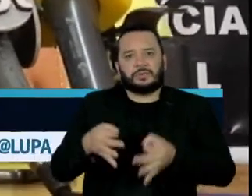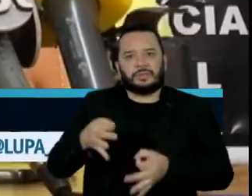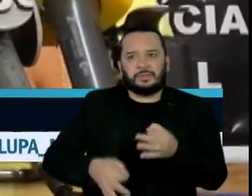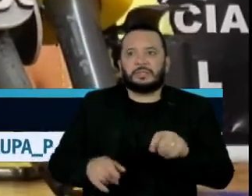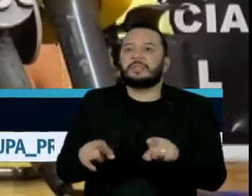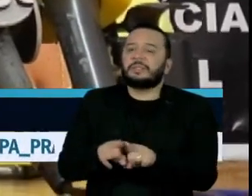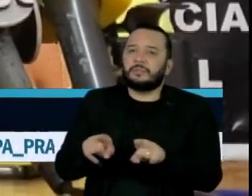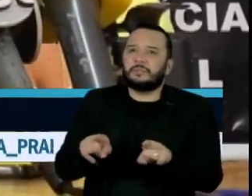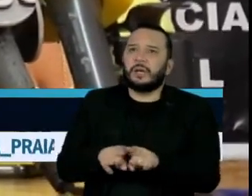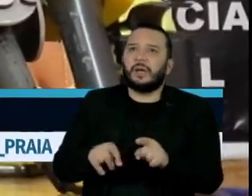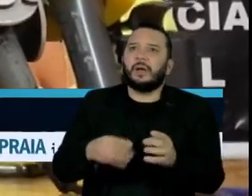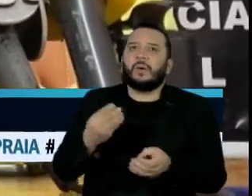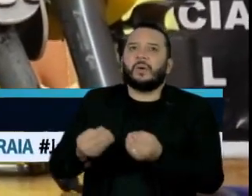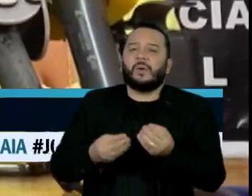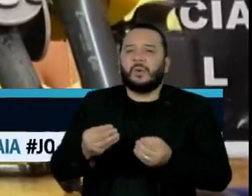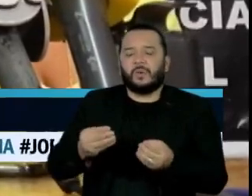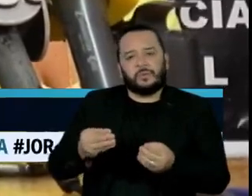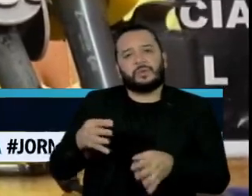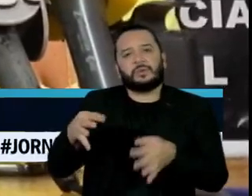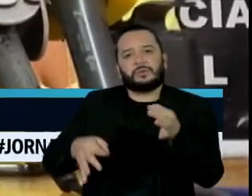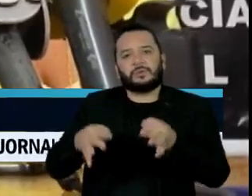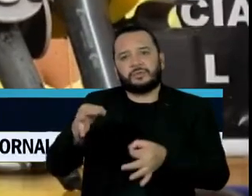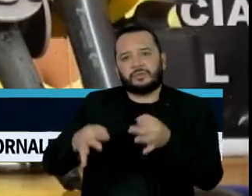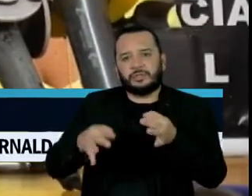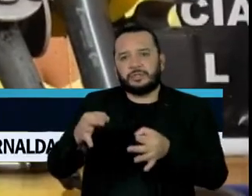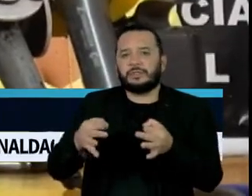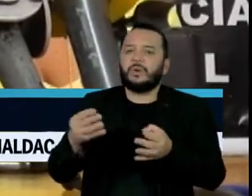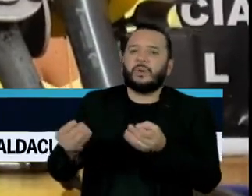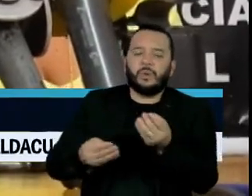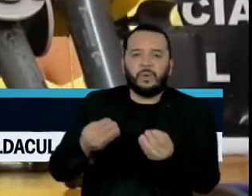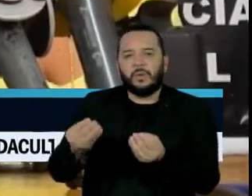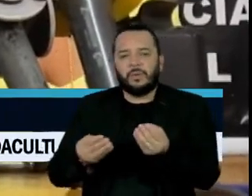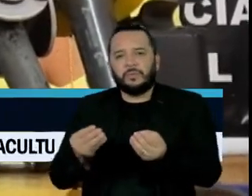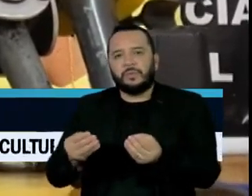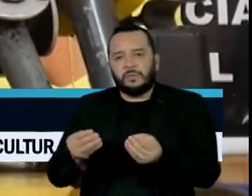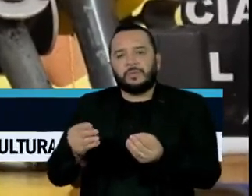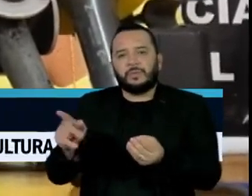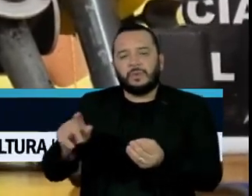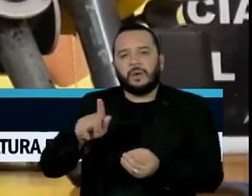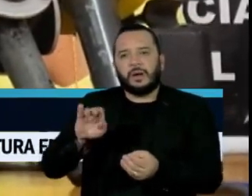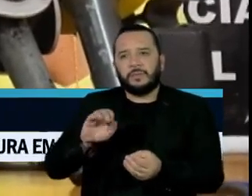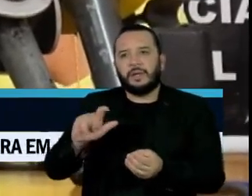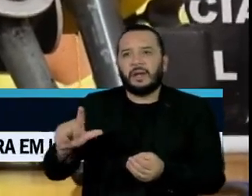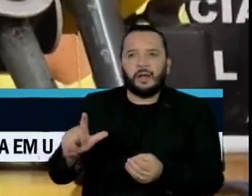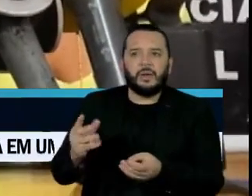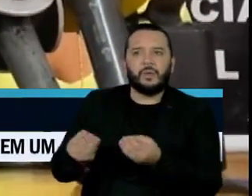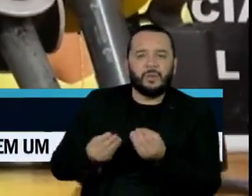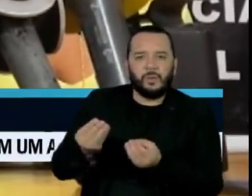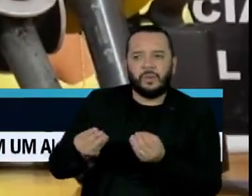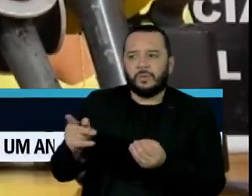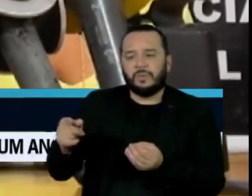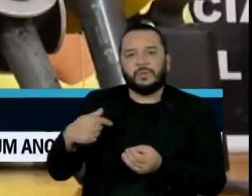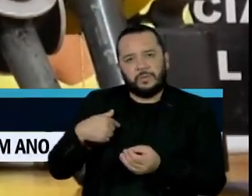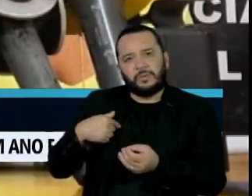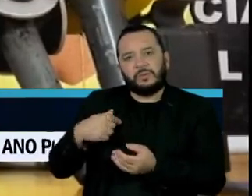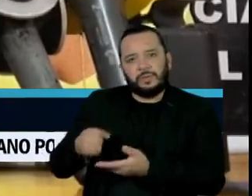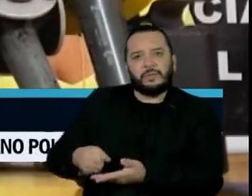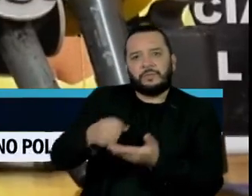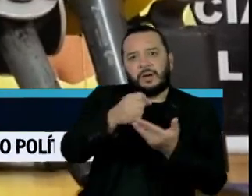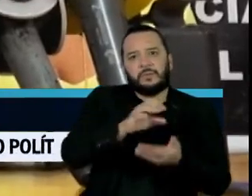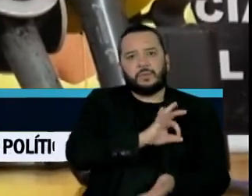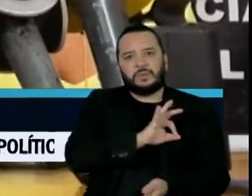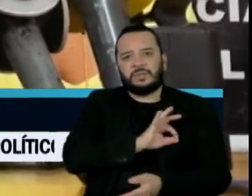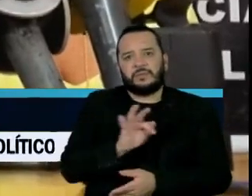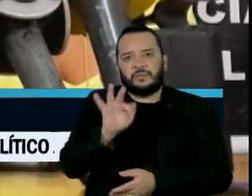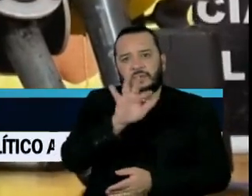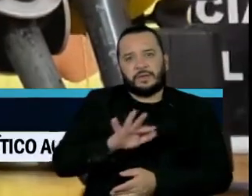a definição da justiça quanto ao encaminhamento deste caso, possivelmente, para a Polícia Federal, que